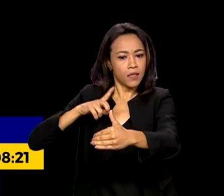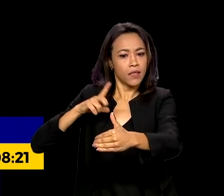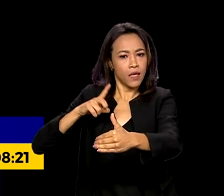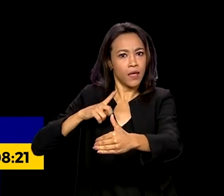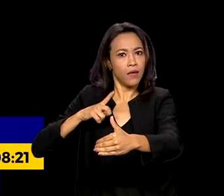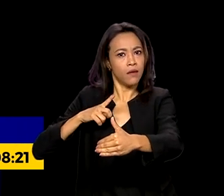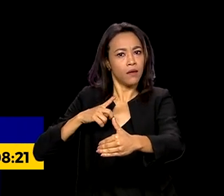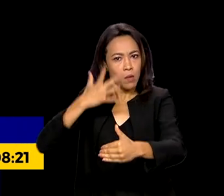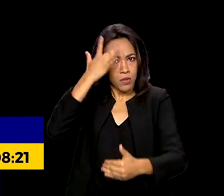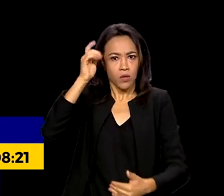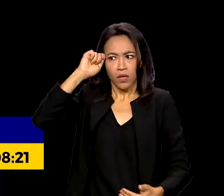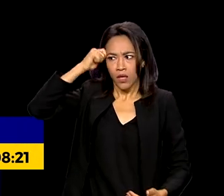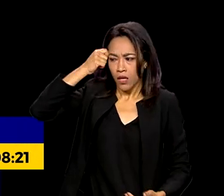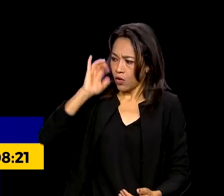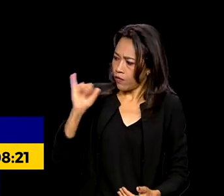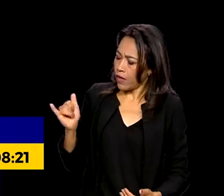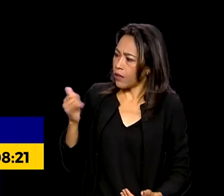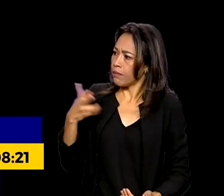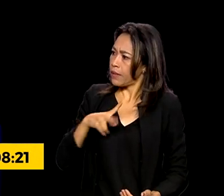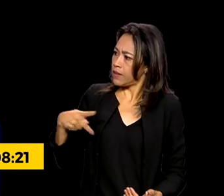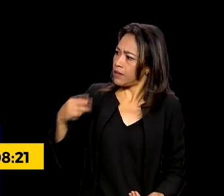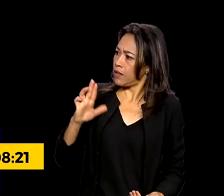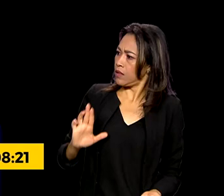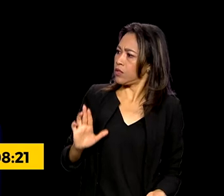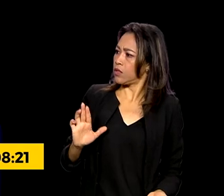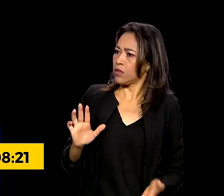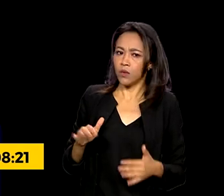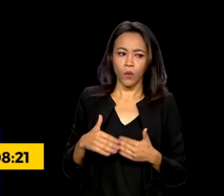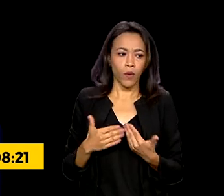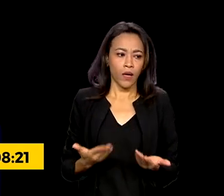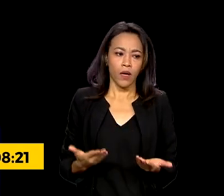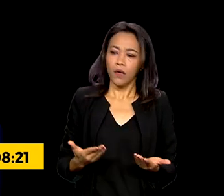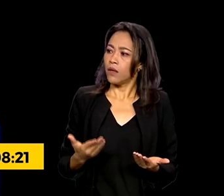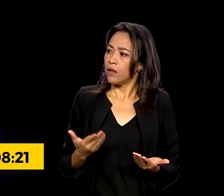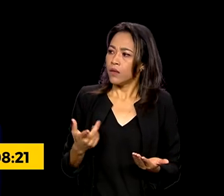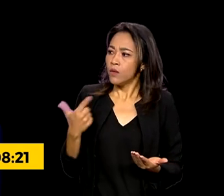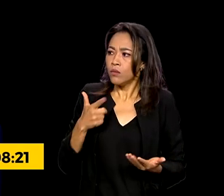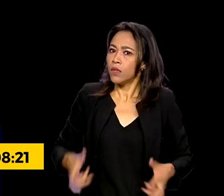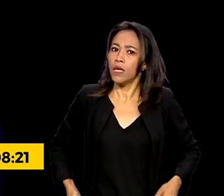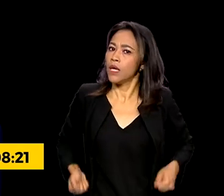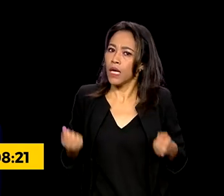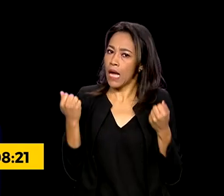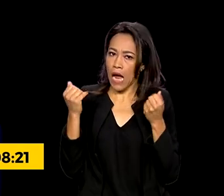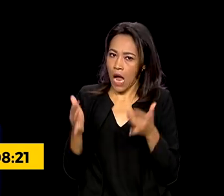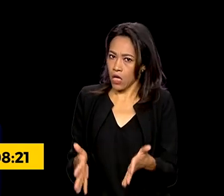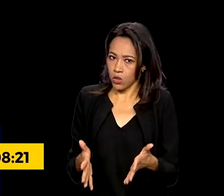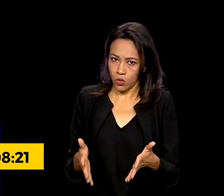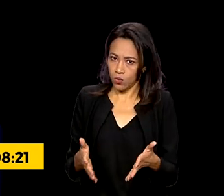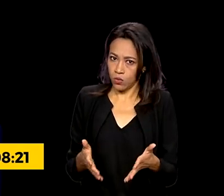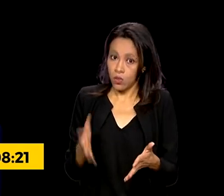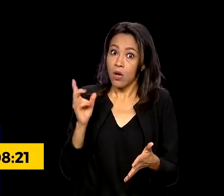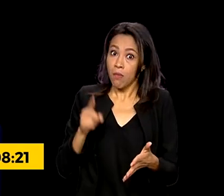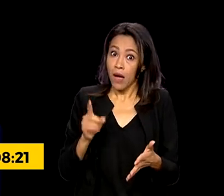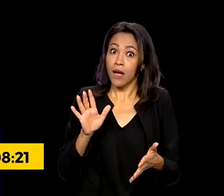apresentar isso para o presidente, eu falei para ele, falei, presidente, não tem custo financeiro, mas o ganho político é imensurável. Franco Obrigado.